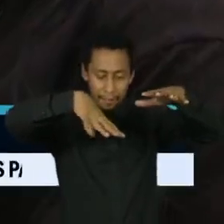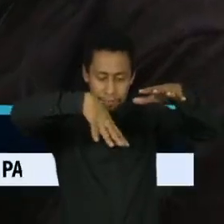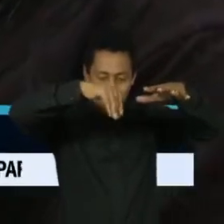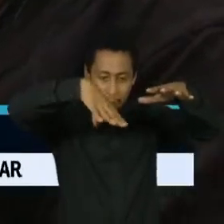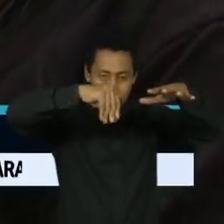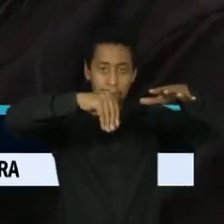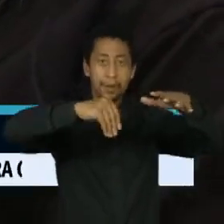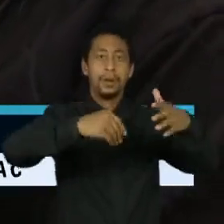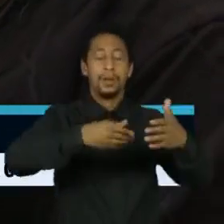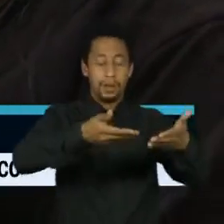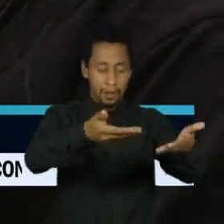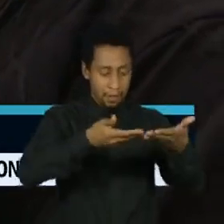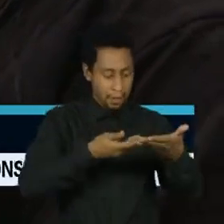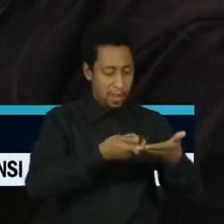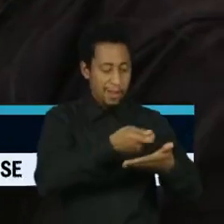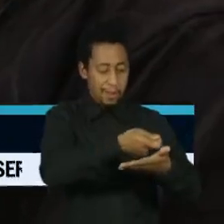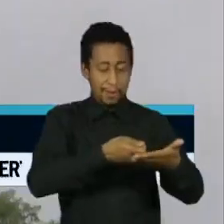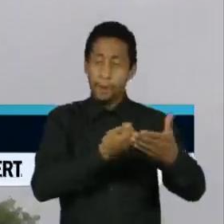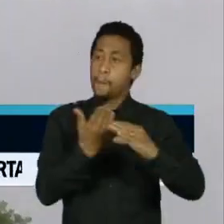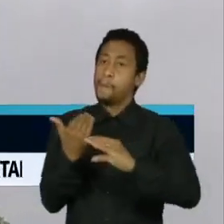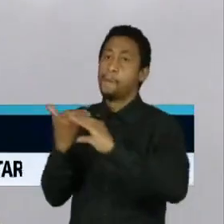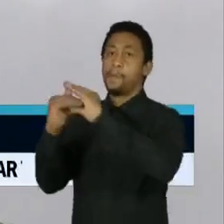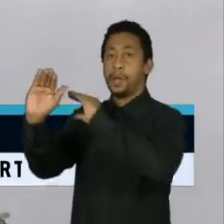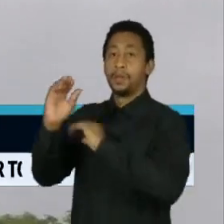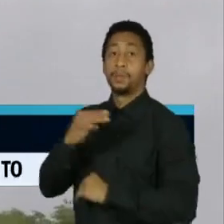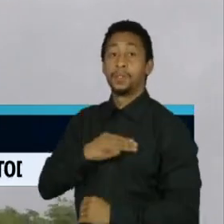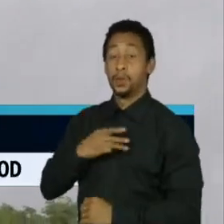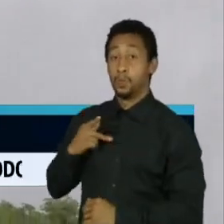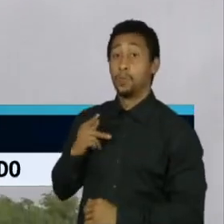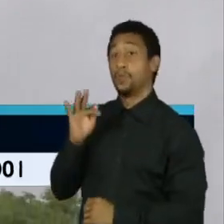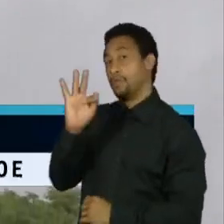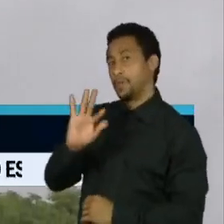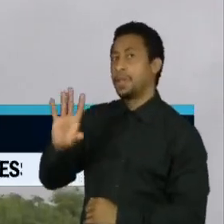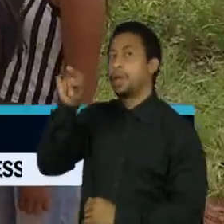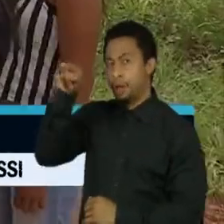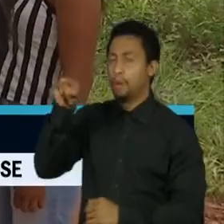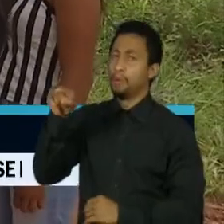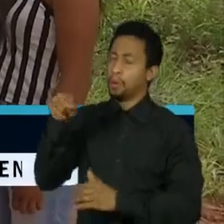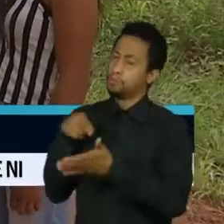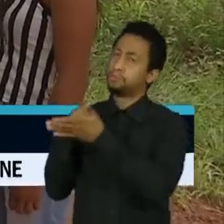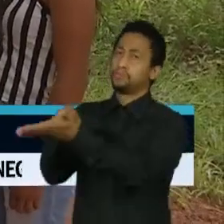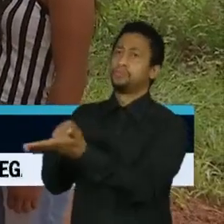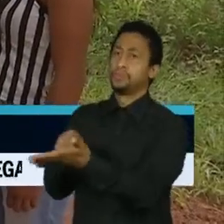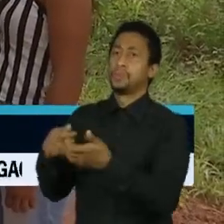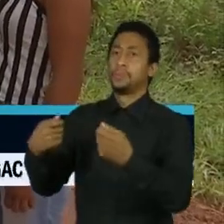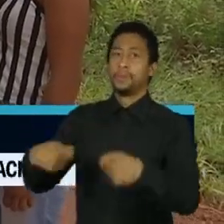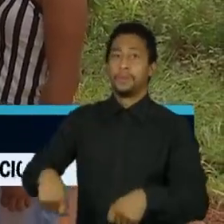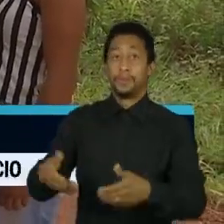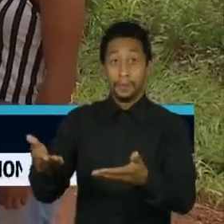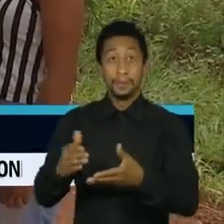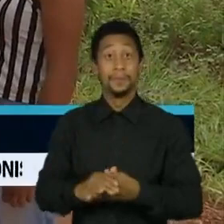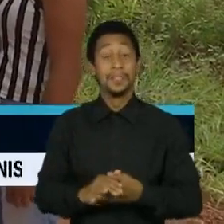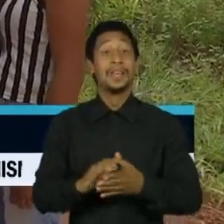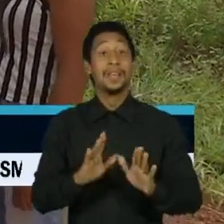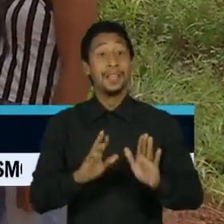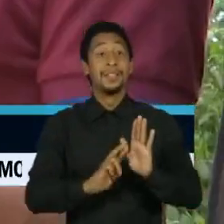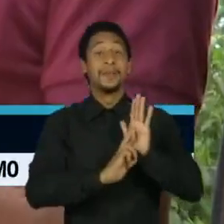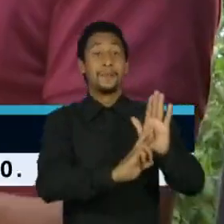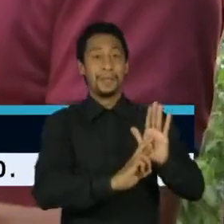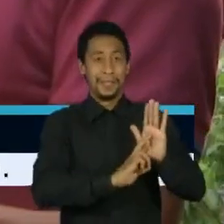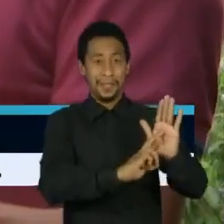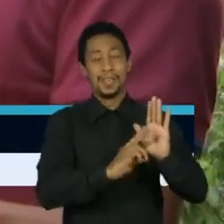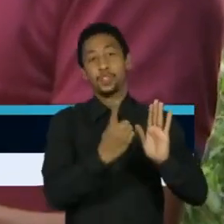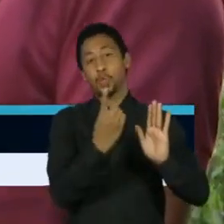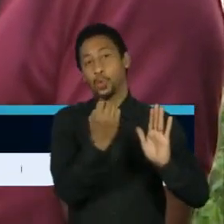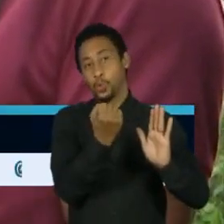relatório e manda para o Ministério Público Federal e para a FUNAI também. Ao todo, representantes de 18 povos